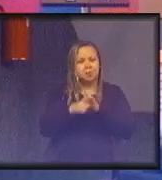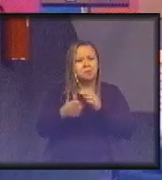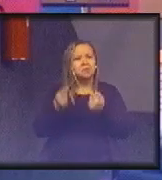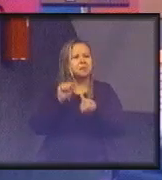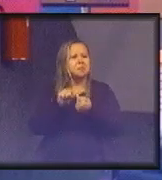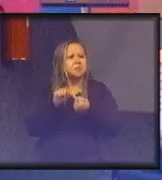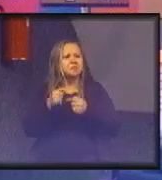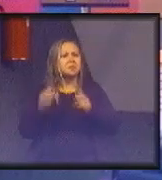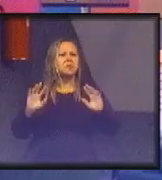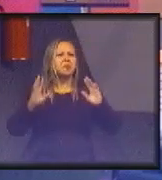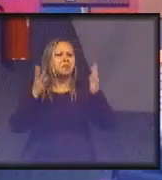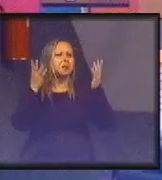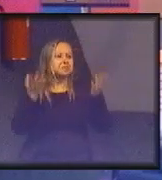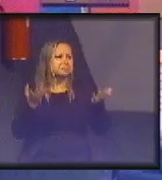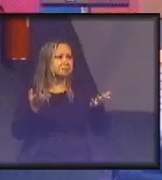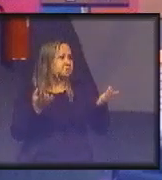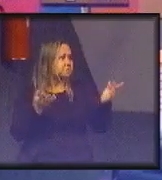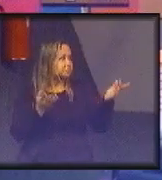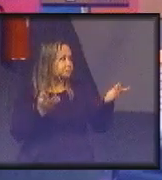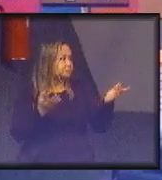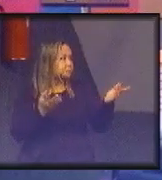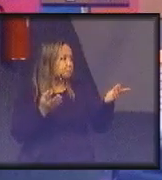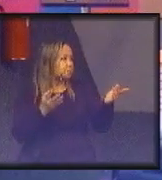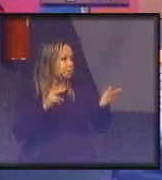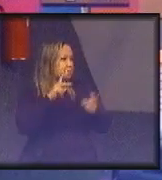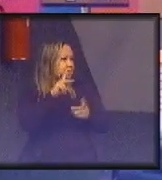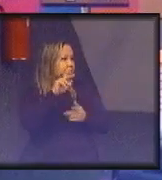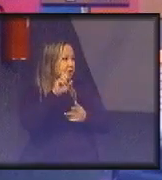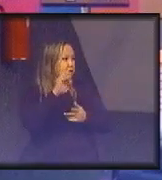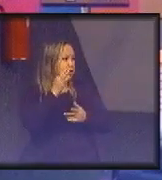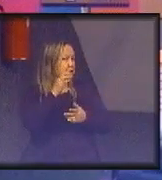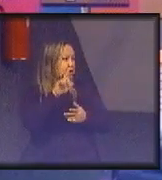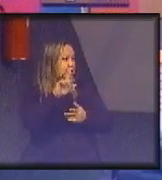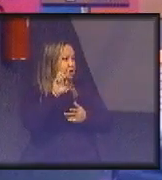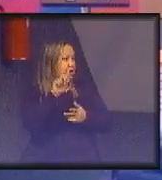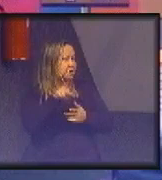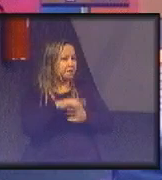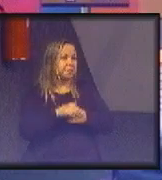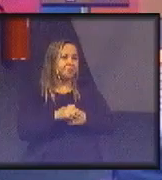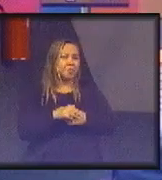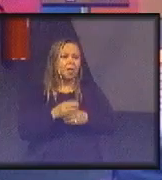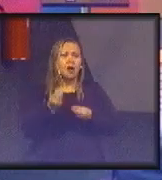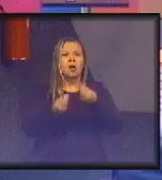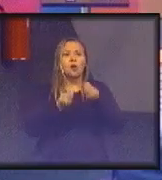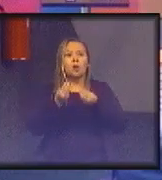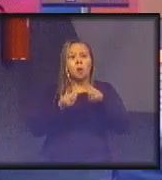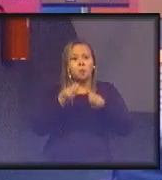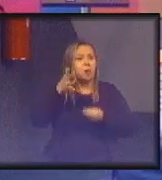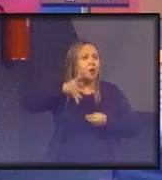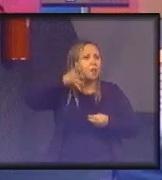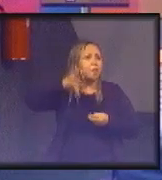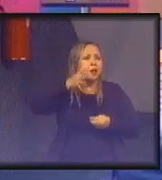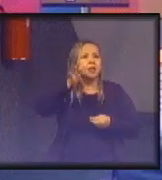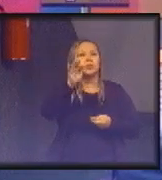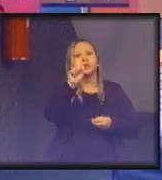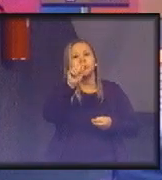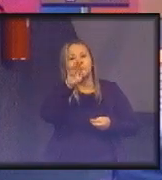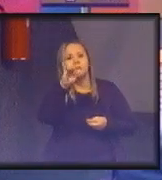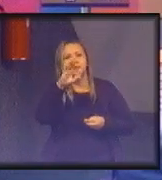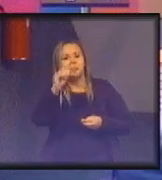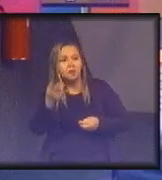evento da Ketlin, esse não tem problema, 100%, mil, sensacional. Como foi a palestra do Fábio, aí já tem